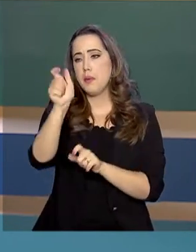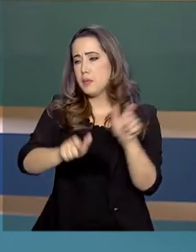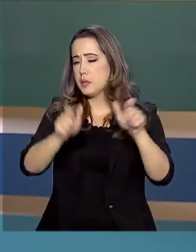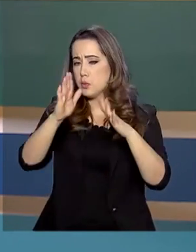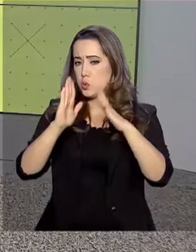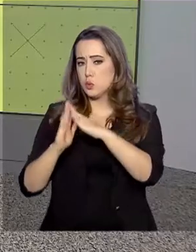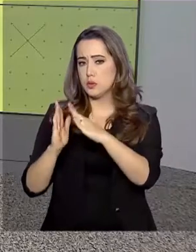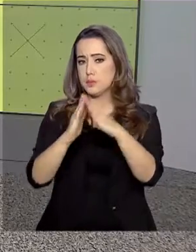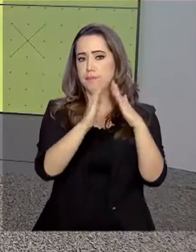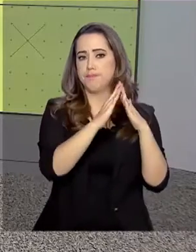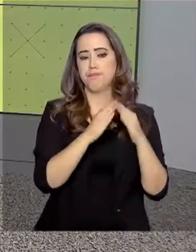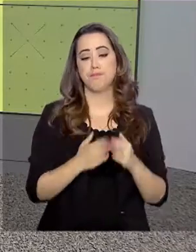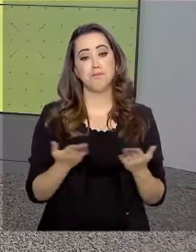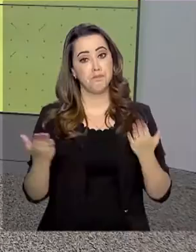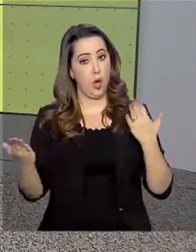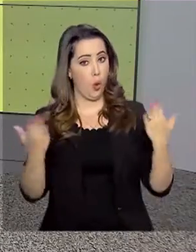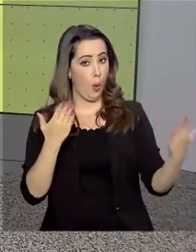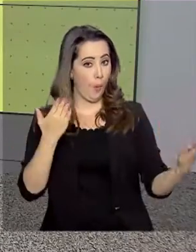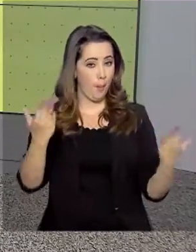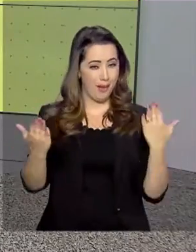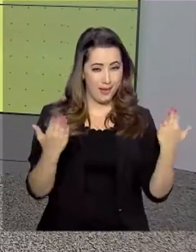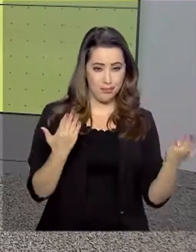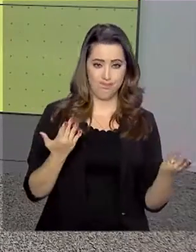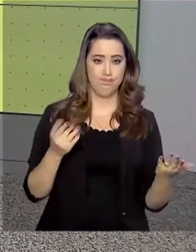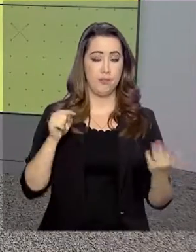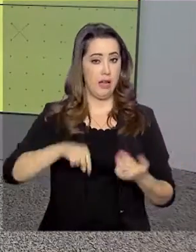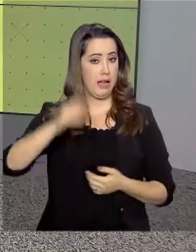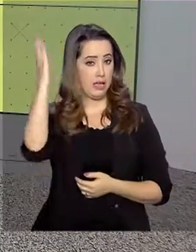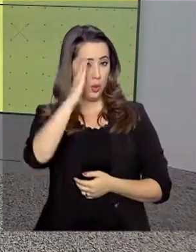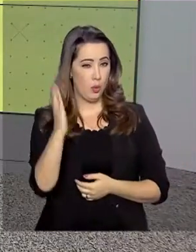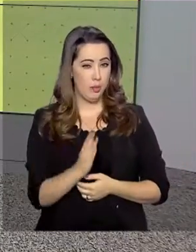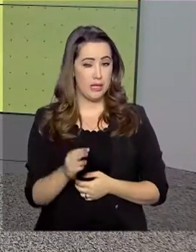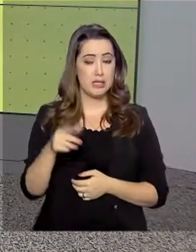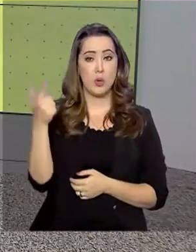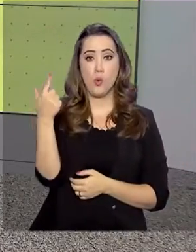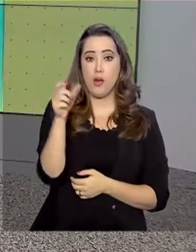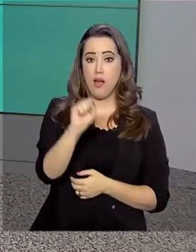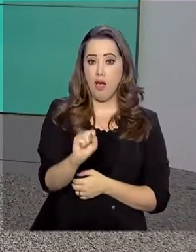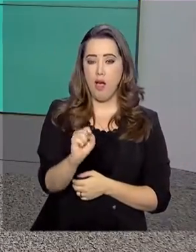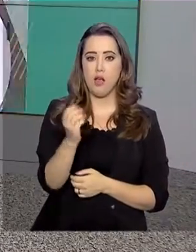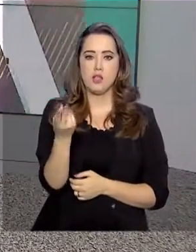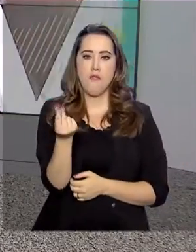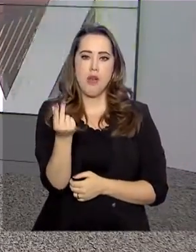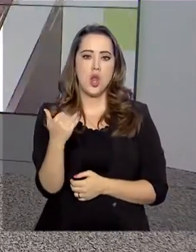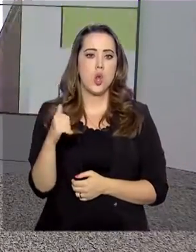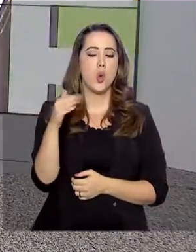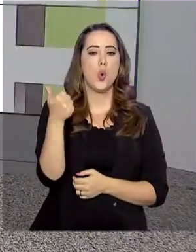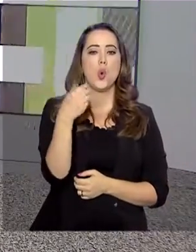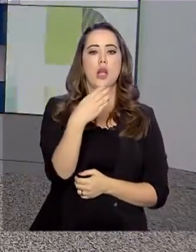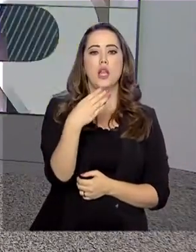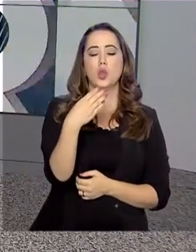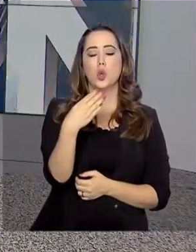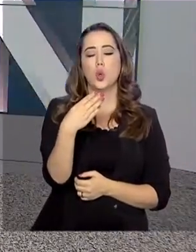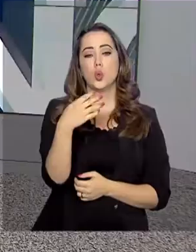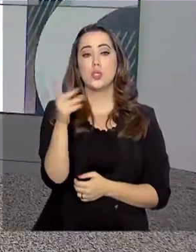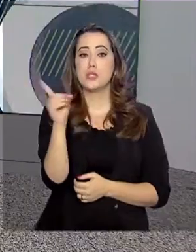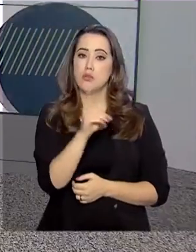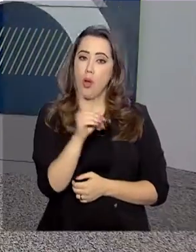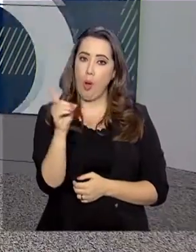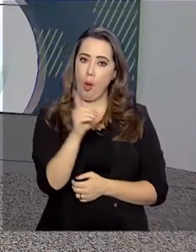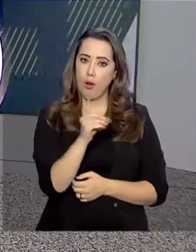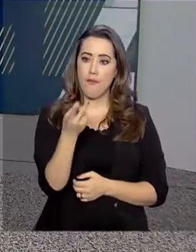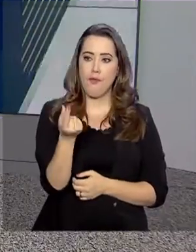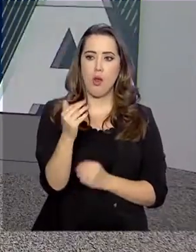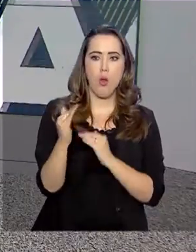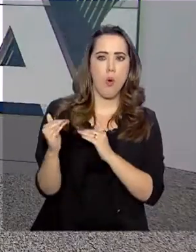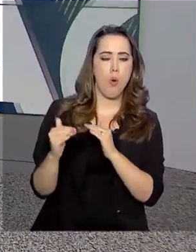exemplo. Para se ter uma ideia, aqui no Brasil, o metro cúbico do gás natural custa em média 14 dólares, valor bem